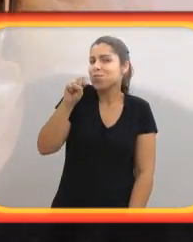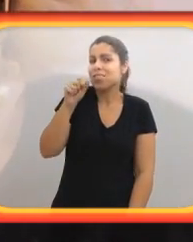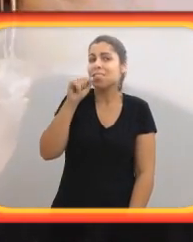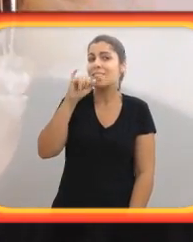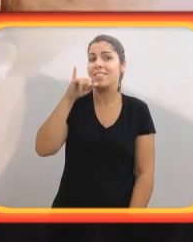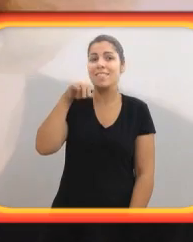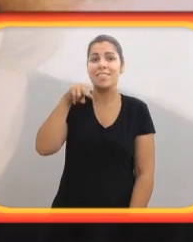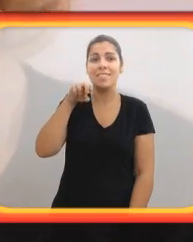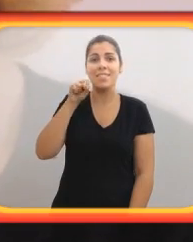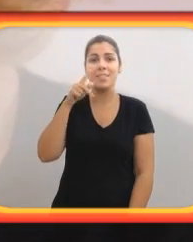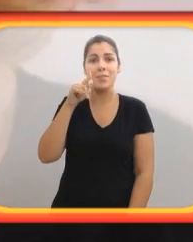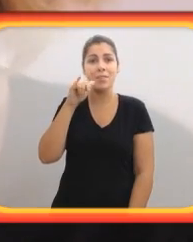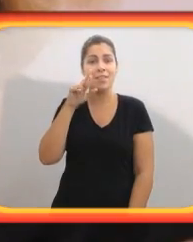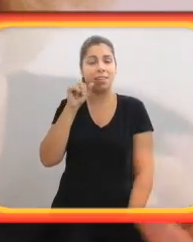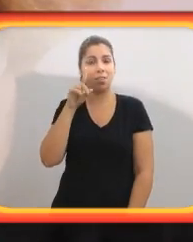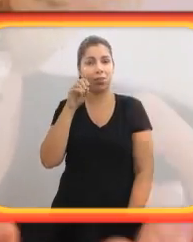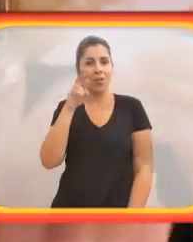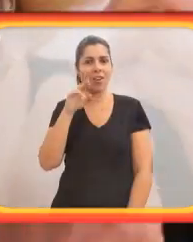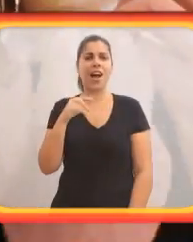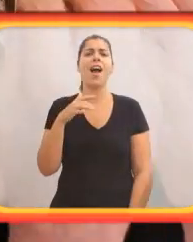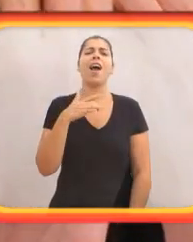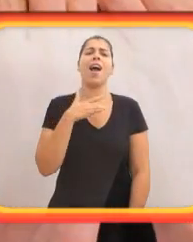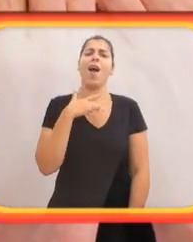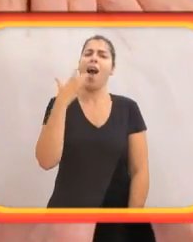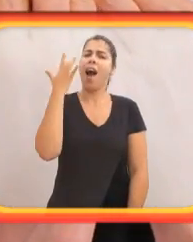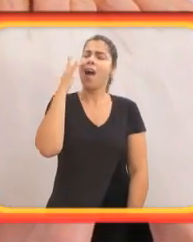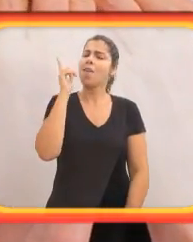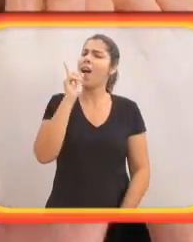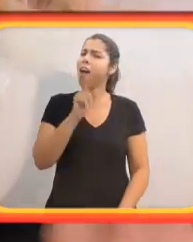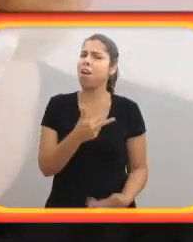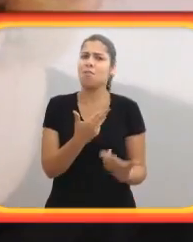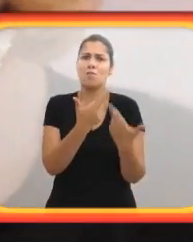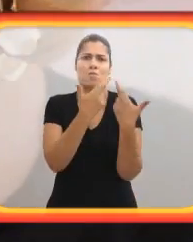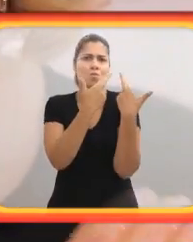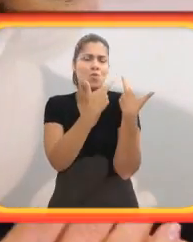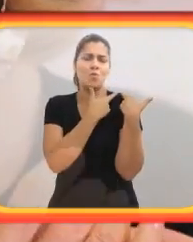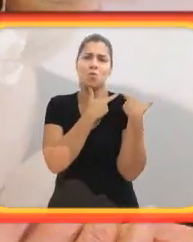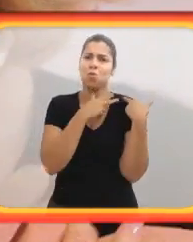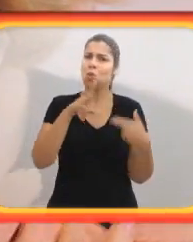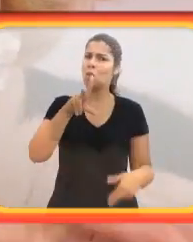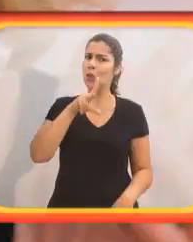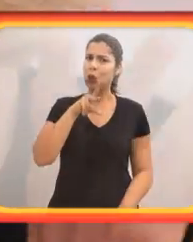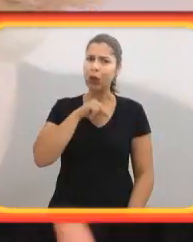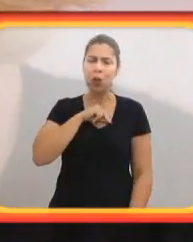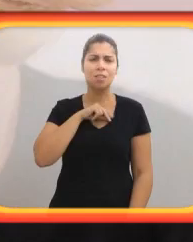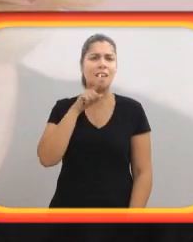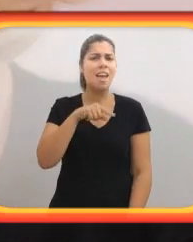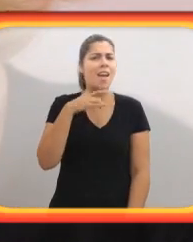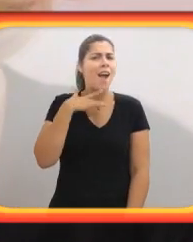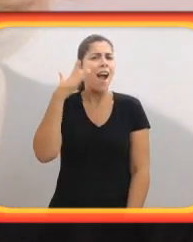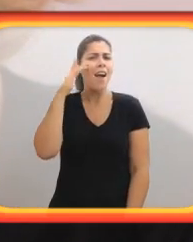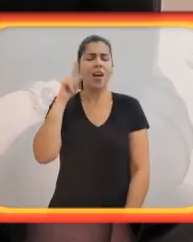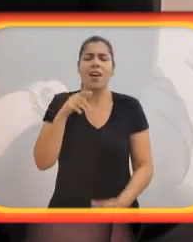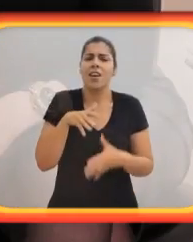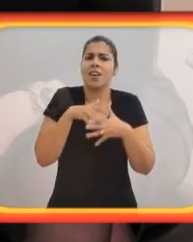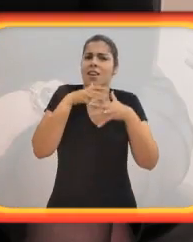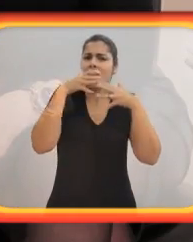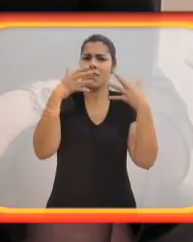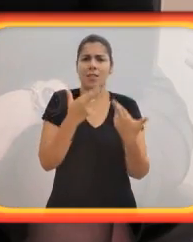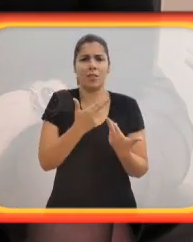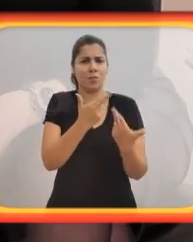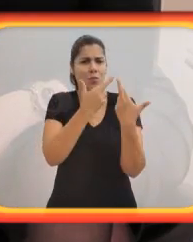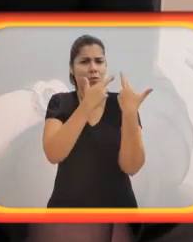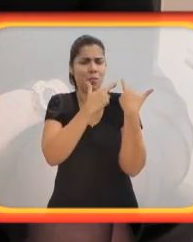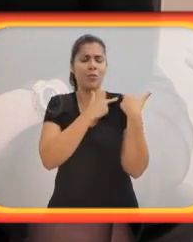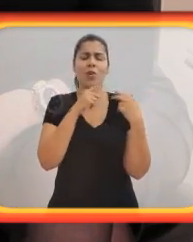é sobre isso. E ver o mundo, quer dizer, ver espetáculos, se interessar por tudo. O